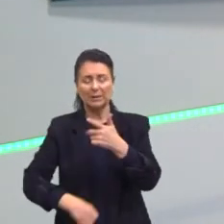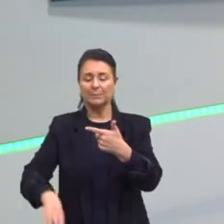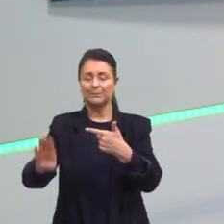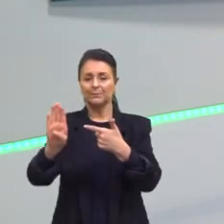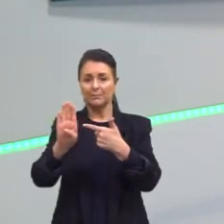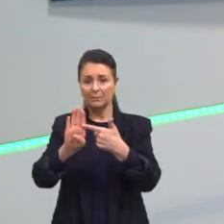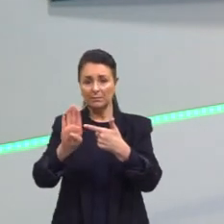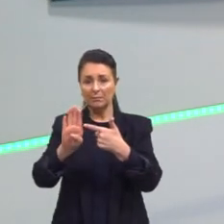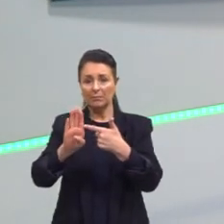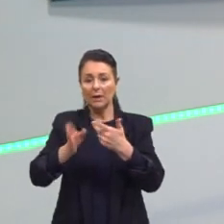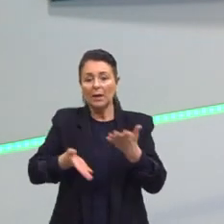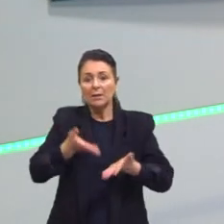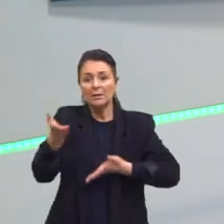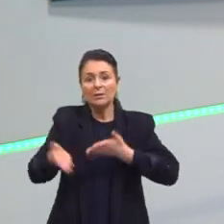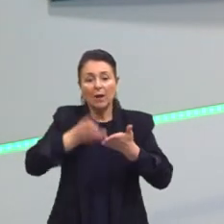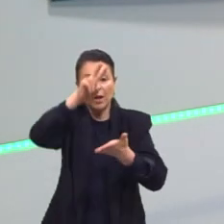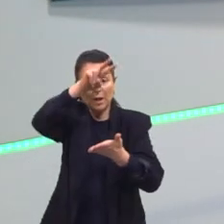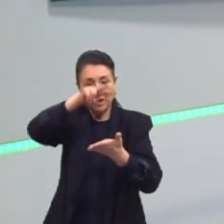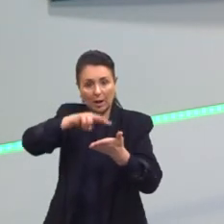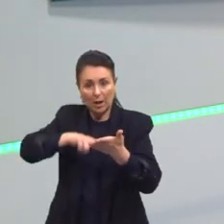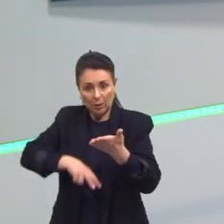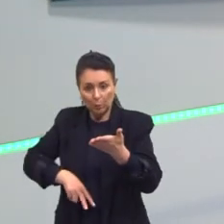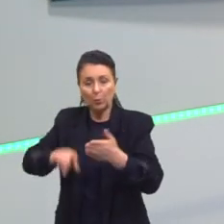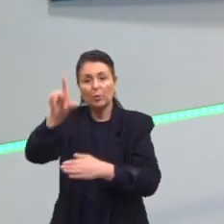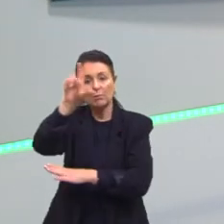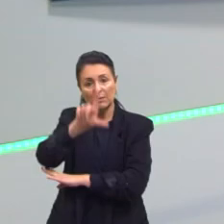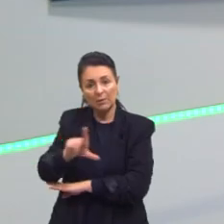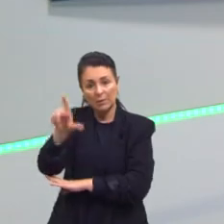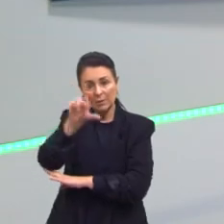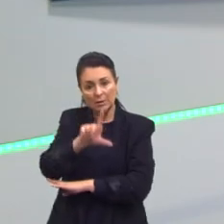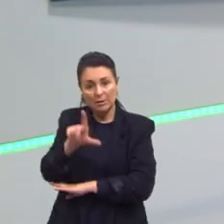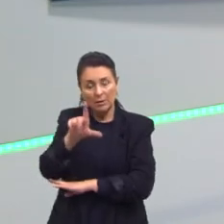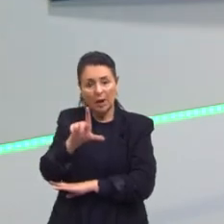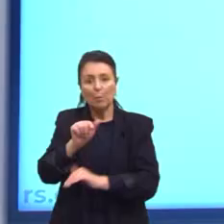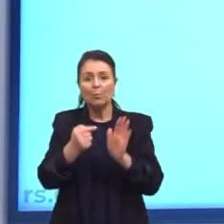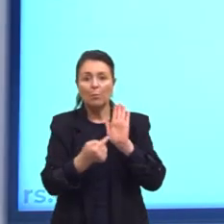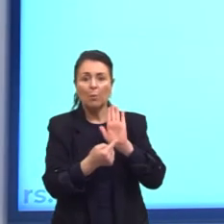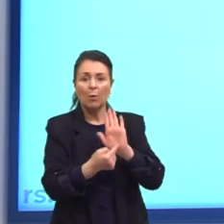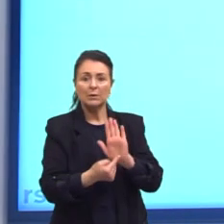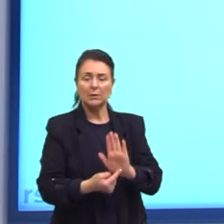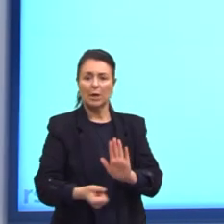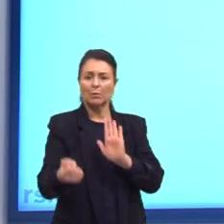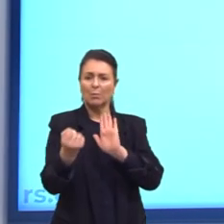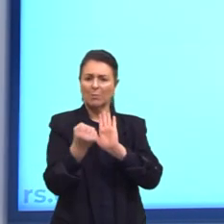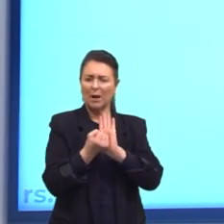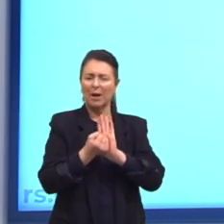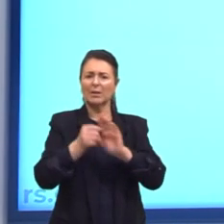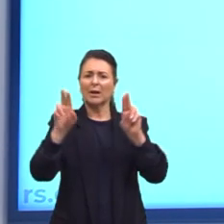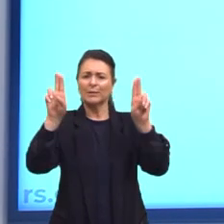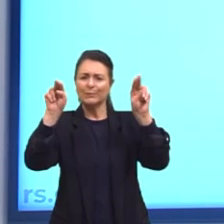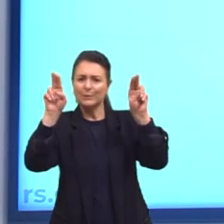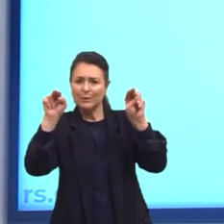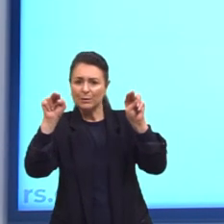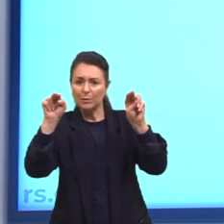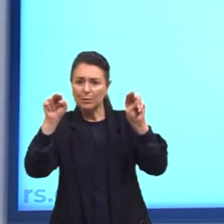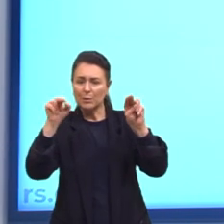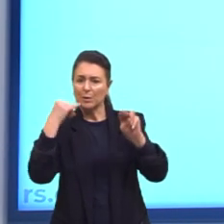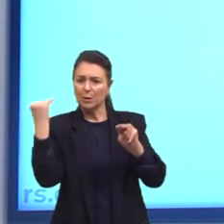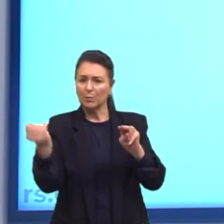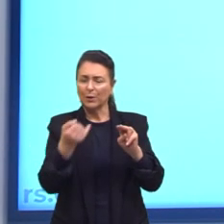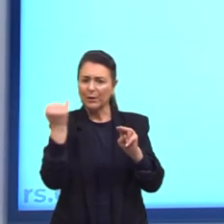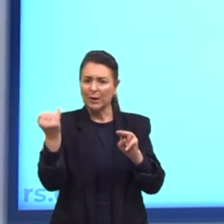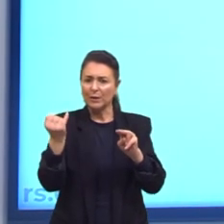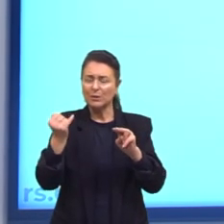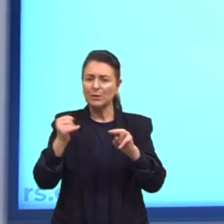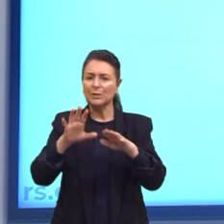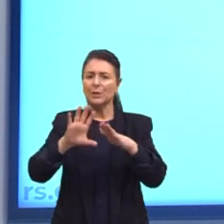B. Incentivar a leitura das obras literárias ao referir-se a títulos consagrados no acervo mundial. Será que